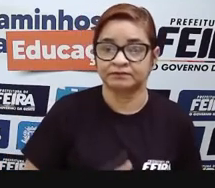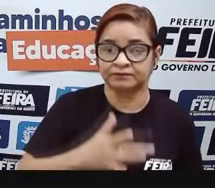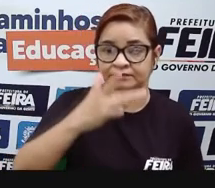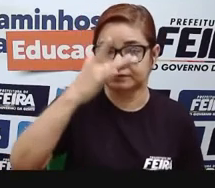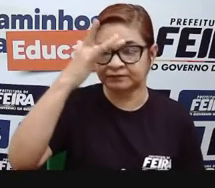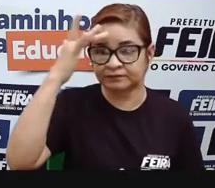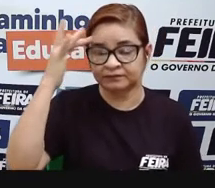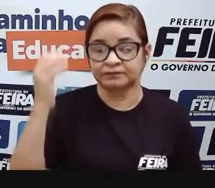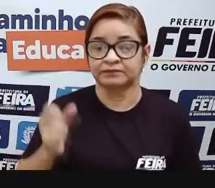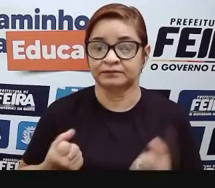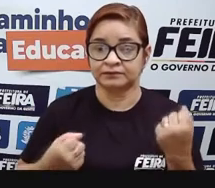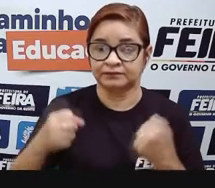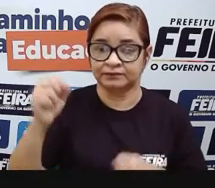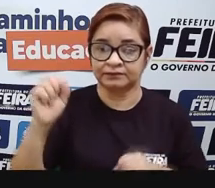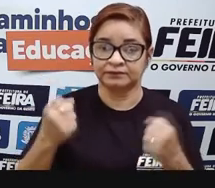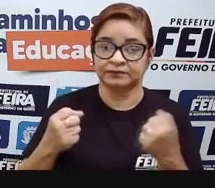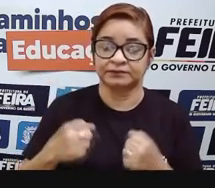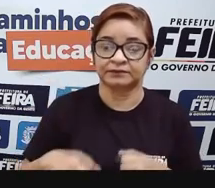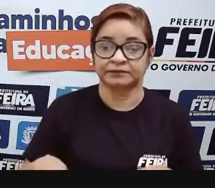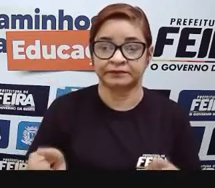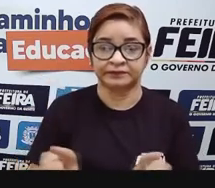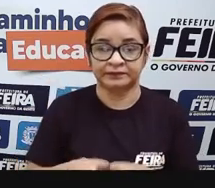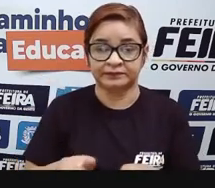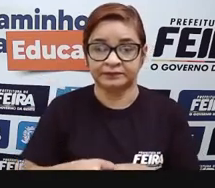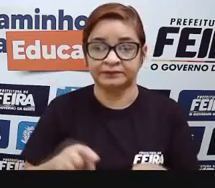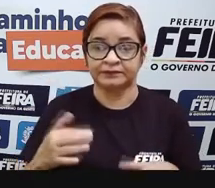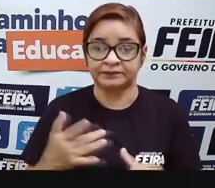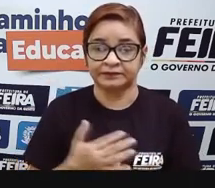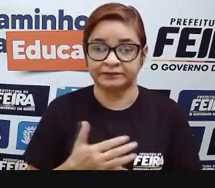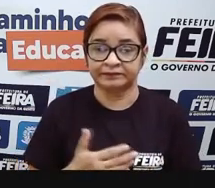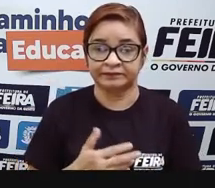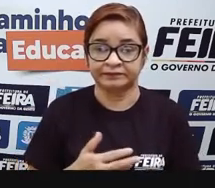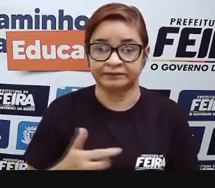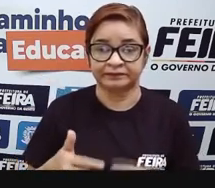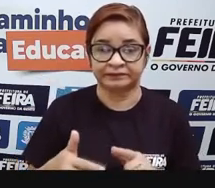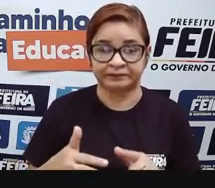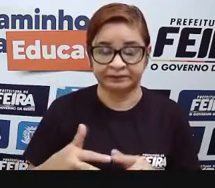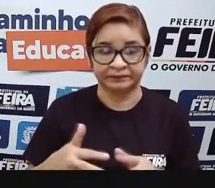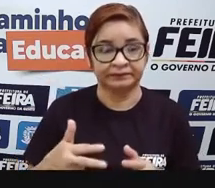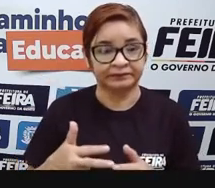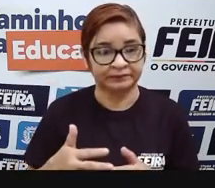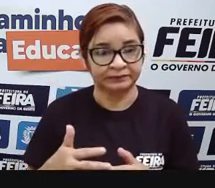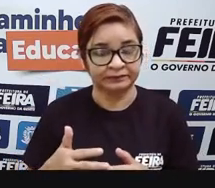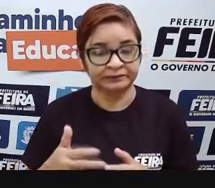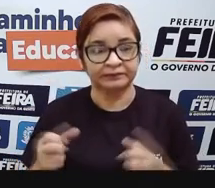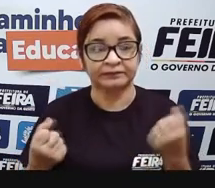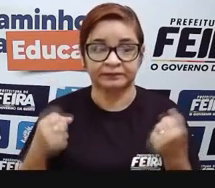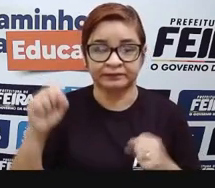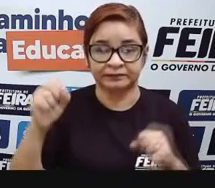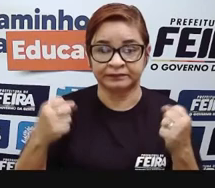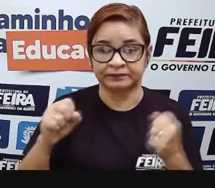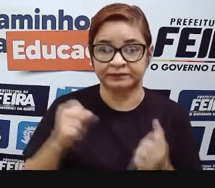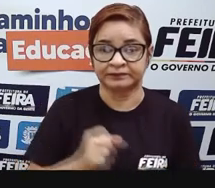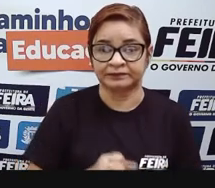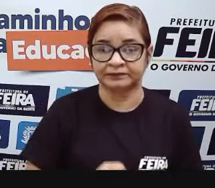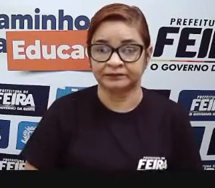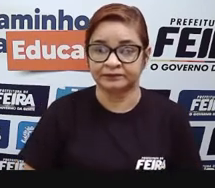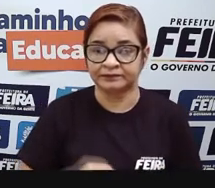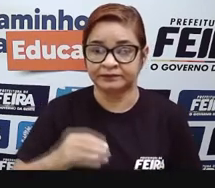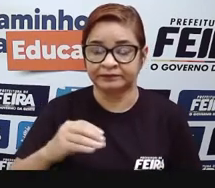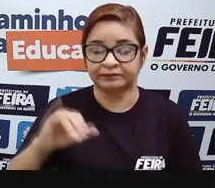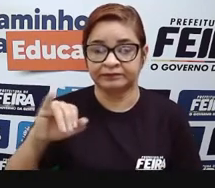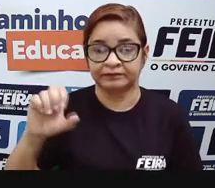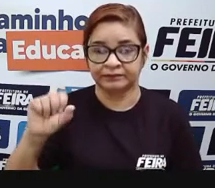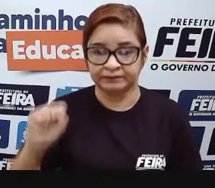né? A indústria vem em segundo lugar. A cidade conta com dois grandes polos industriais, que é o CIS, lá no Tomba, Centro Industrial